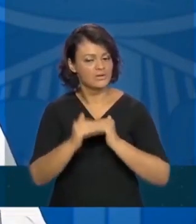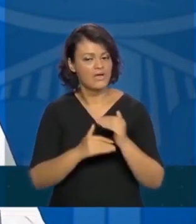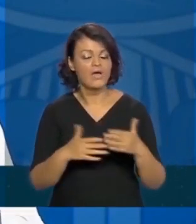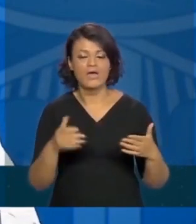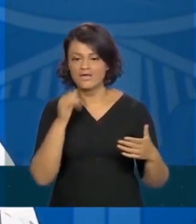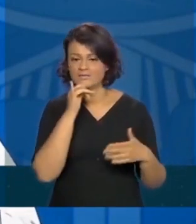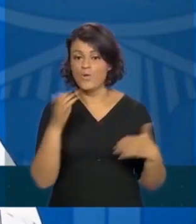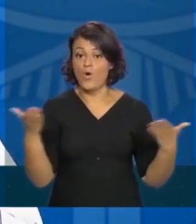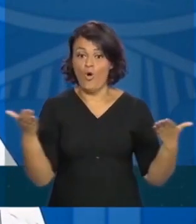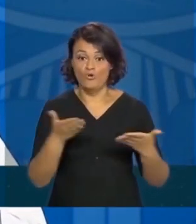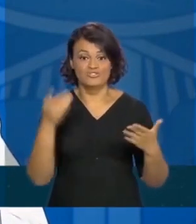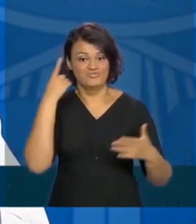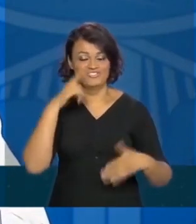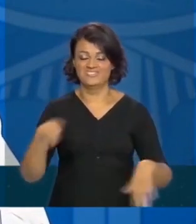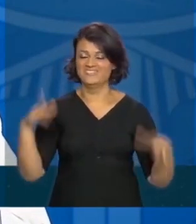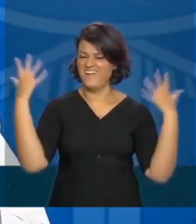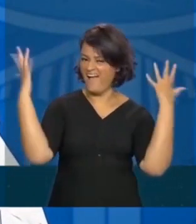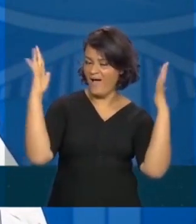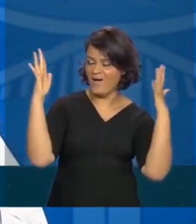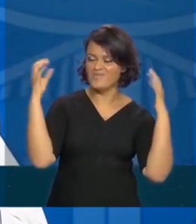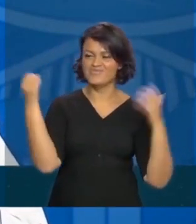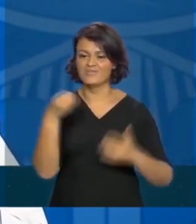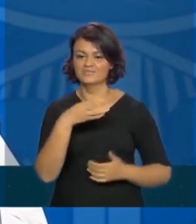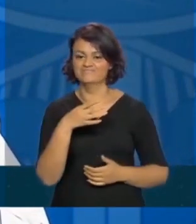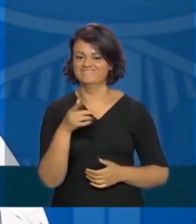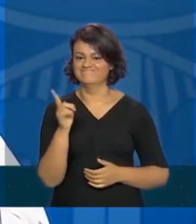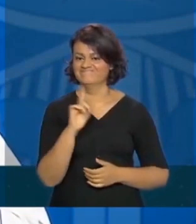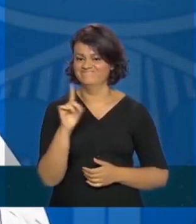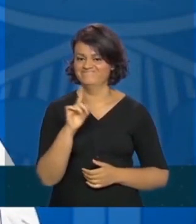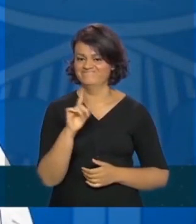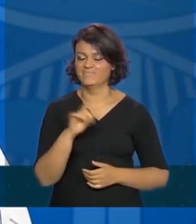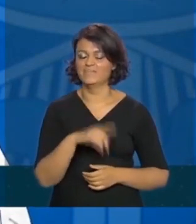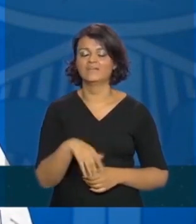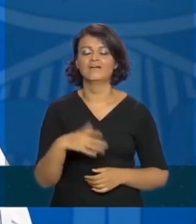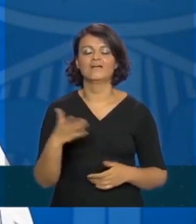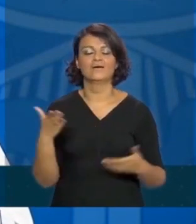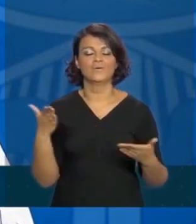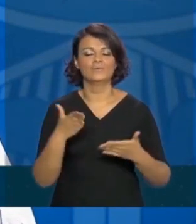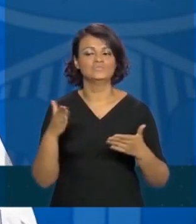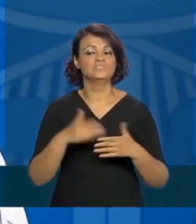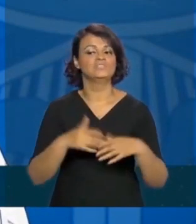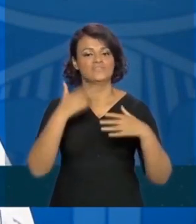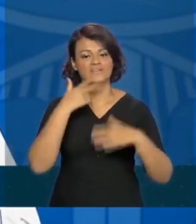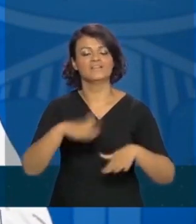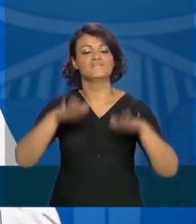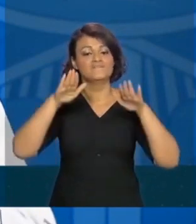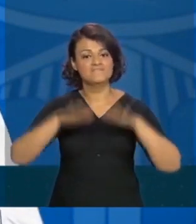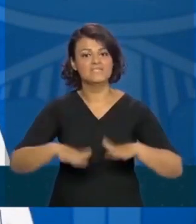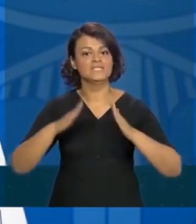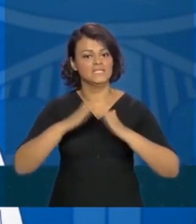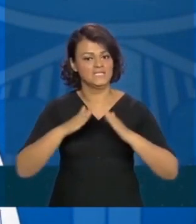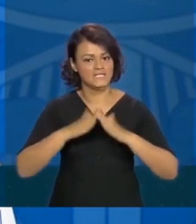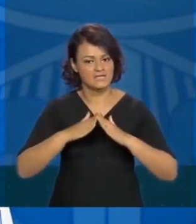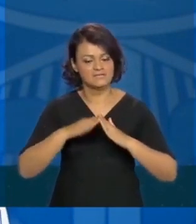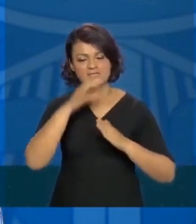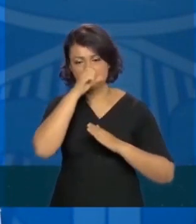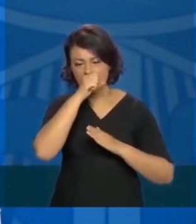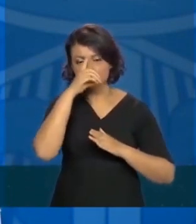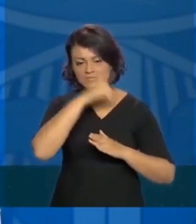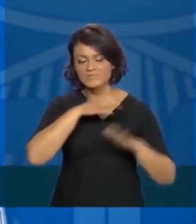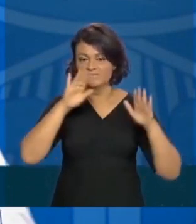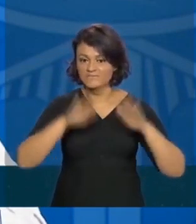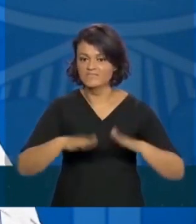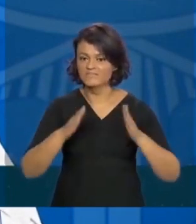dia que a gente tenha que comemorar nada novo é um dia que a gente tem que reforçar permaneçam fica em casa esse final de